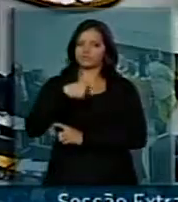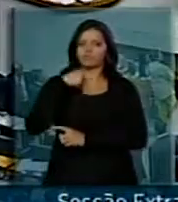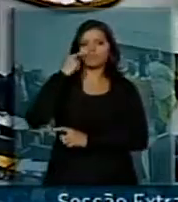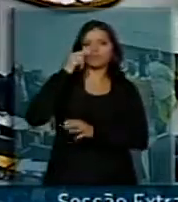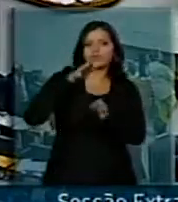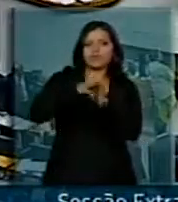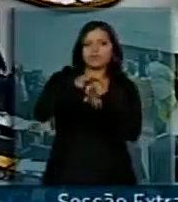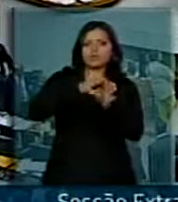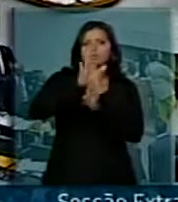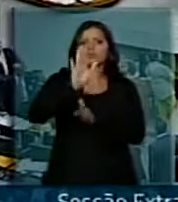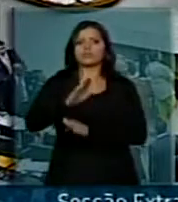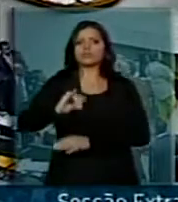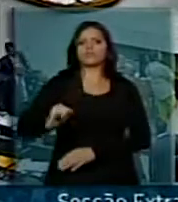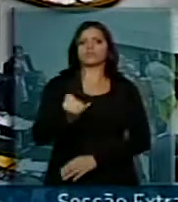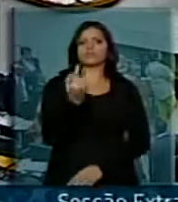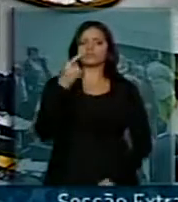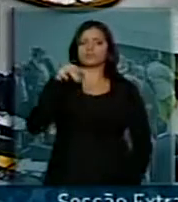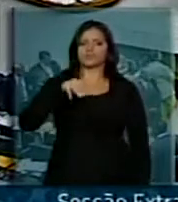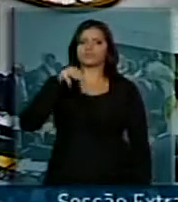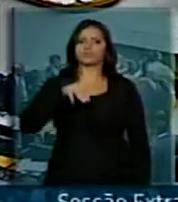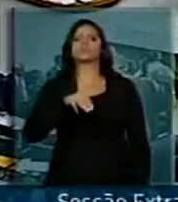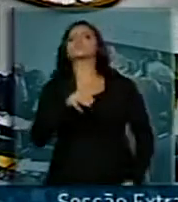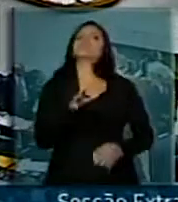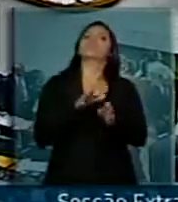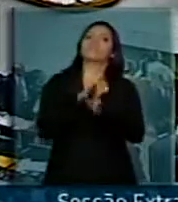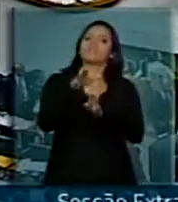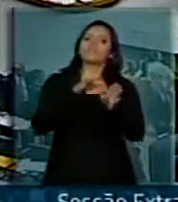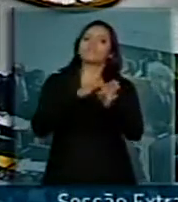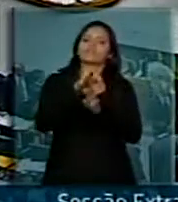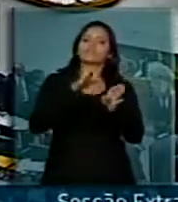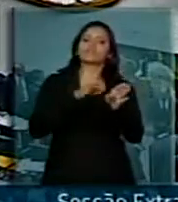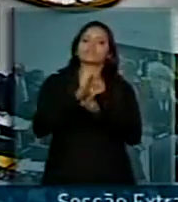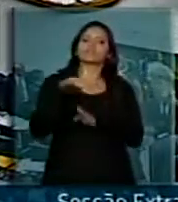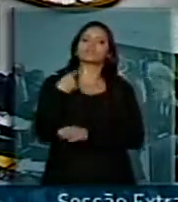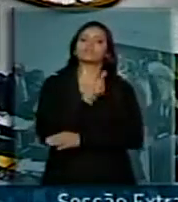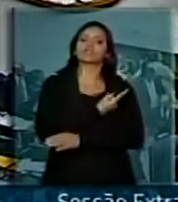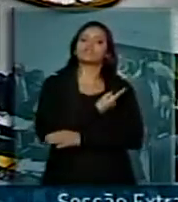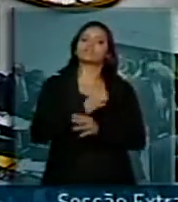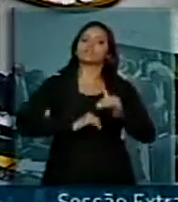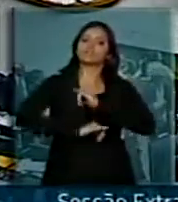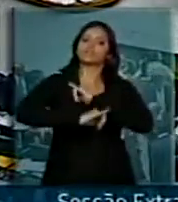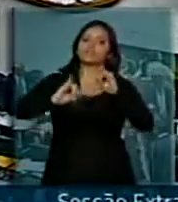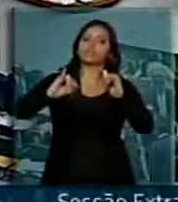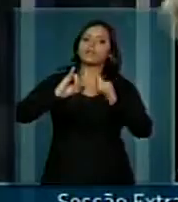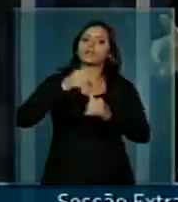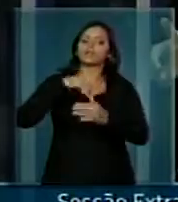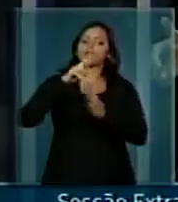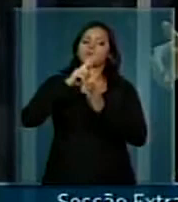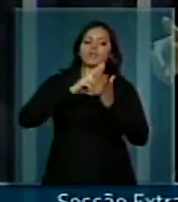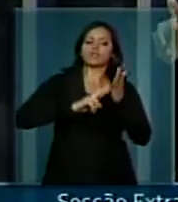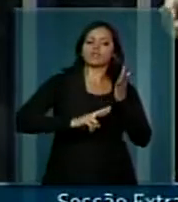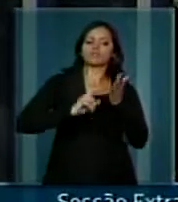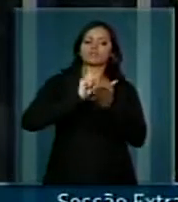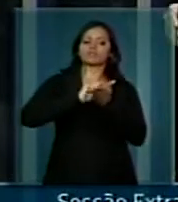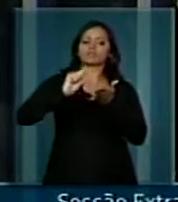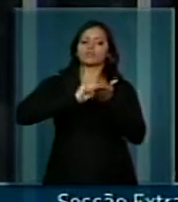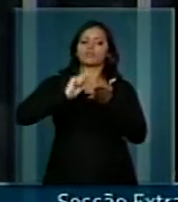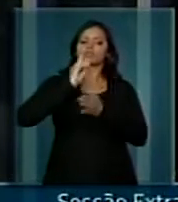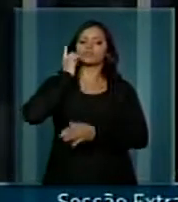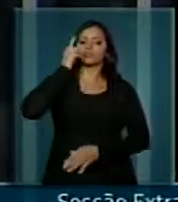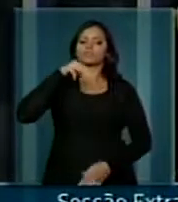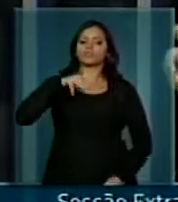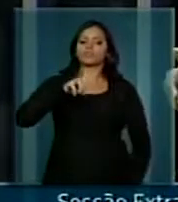aproveitando o tempo da minoria para a orientação, nós encaminhamos pelo relatório do